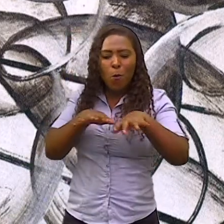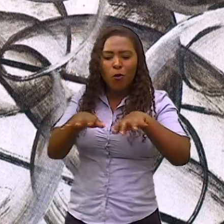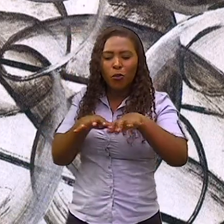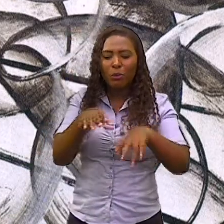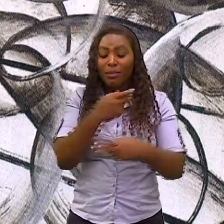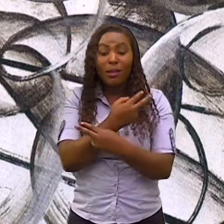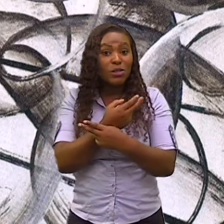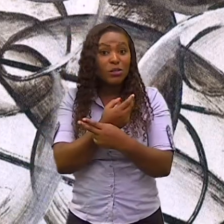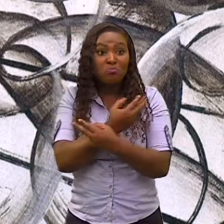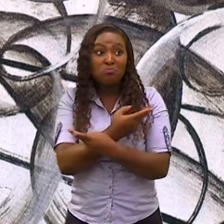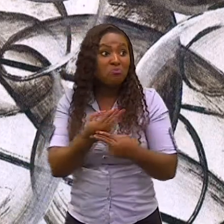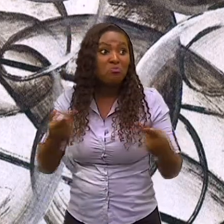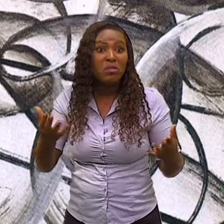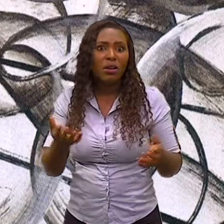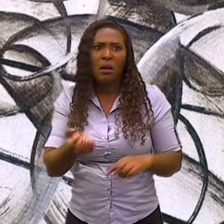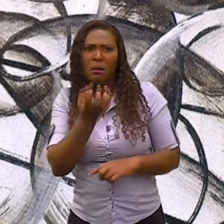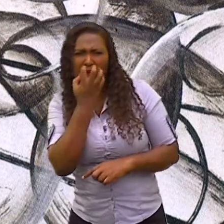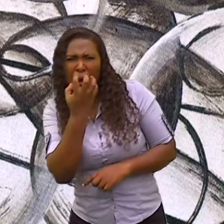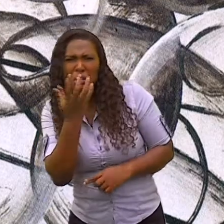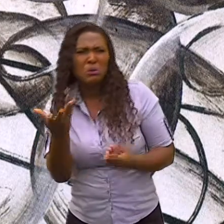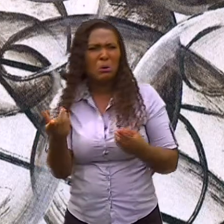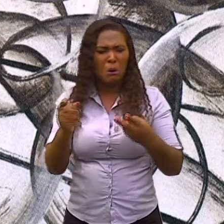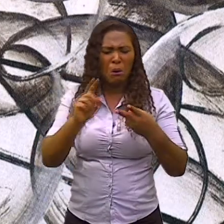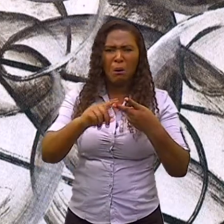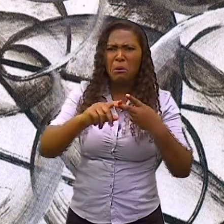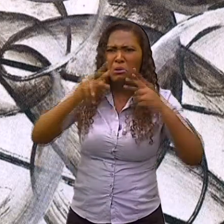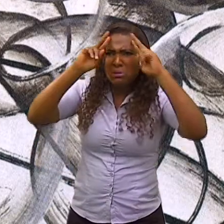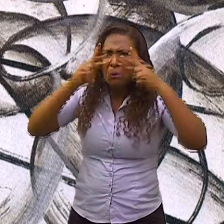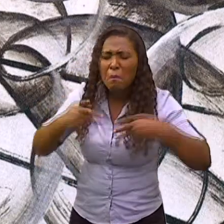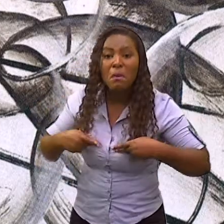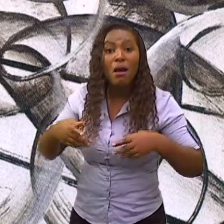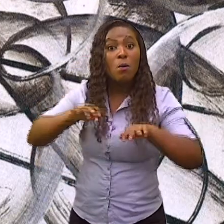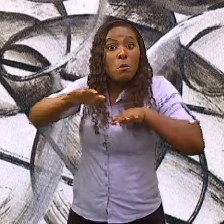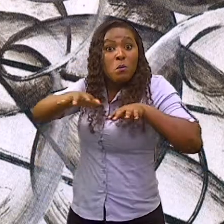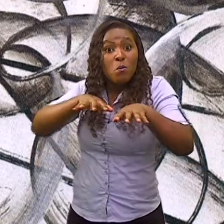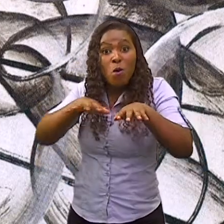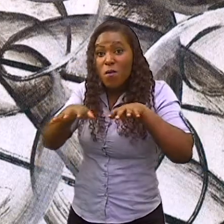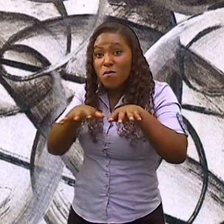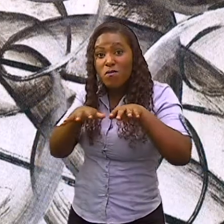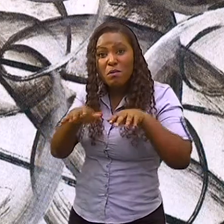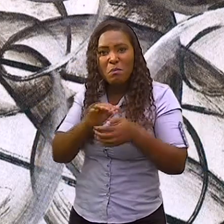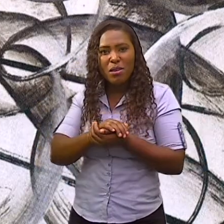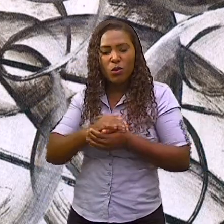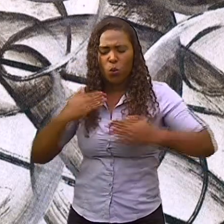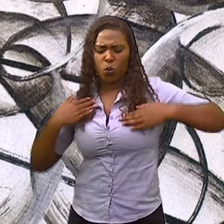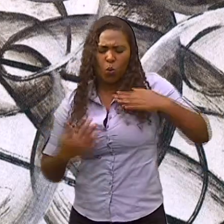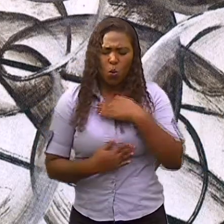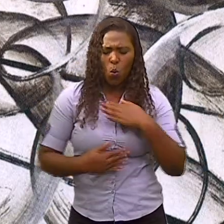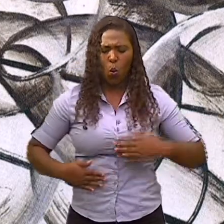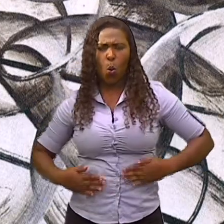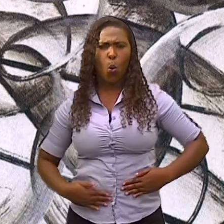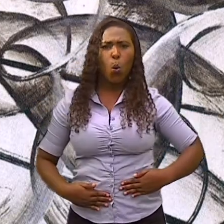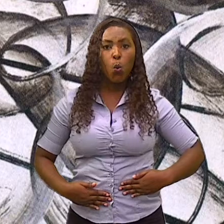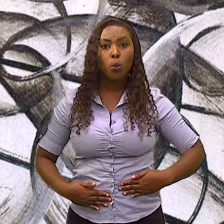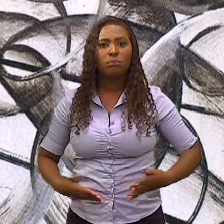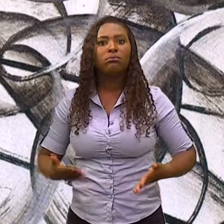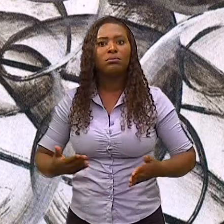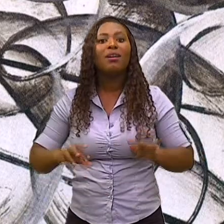que foi um dos movimentos artísticos, ele que se preocupou em